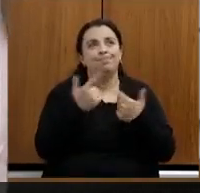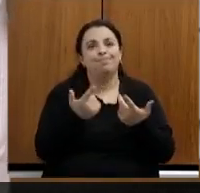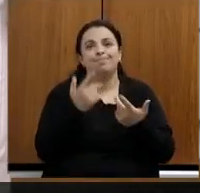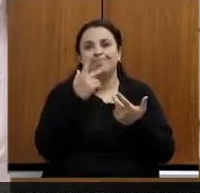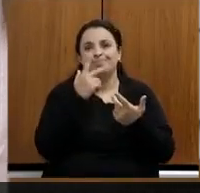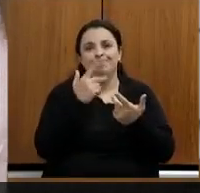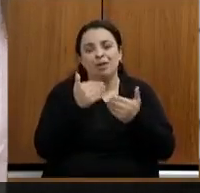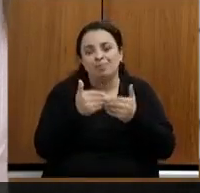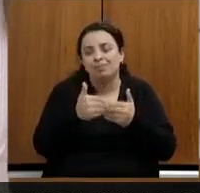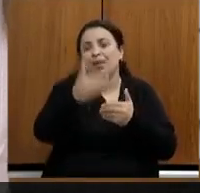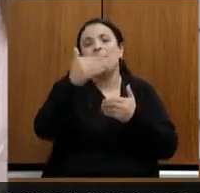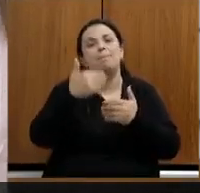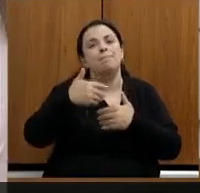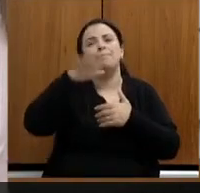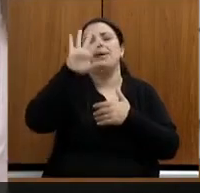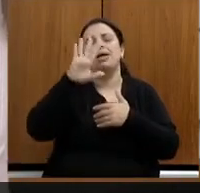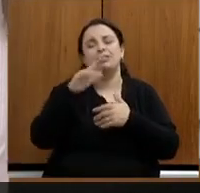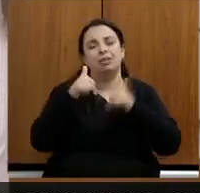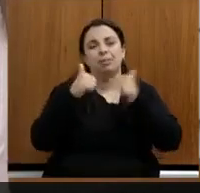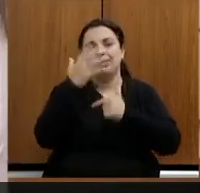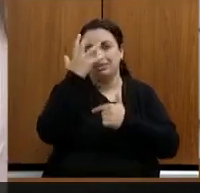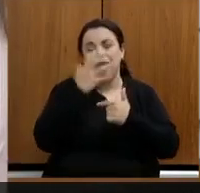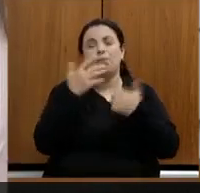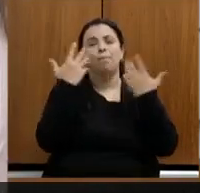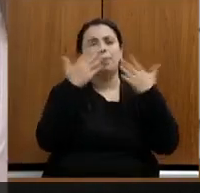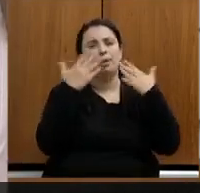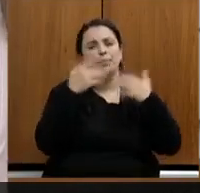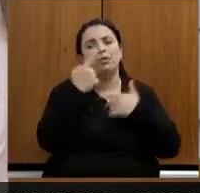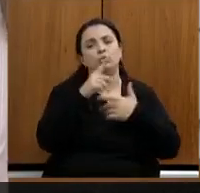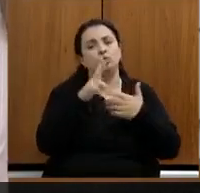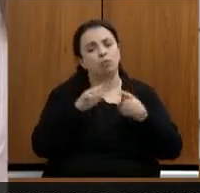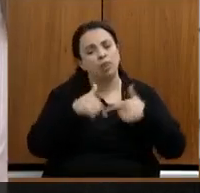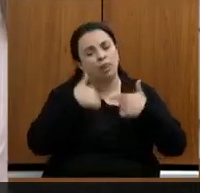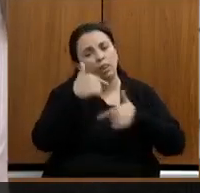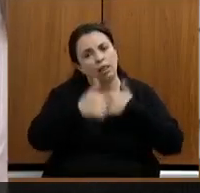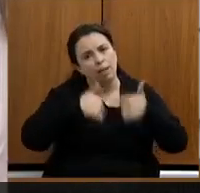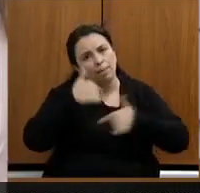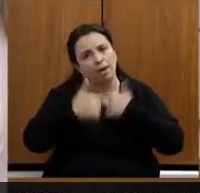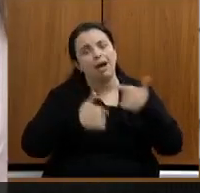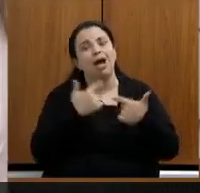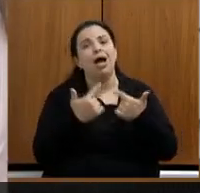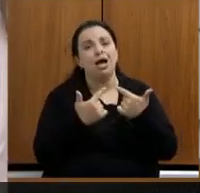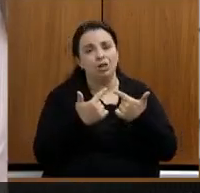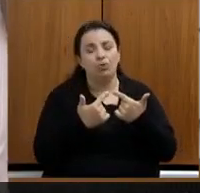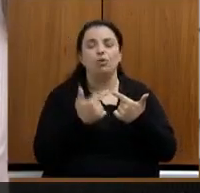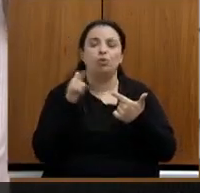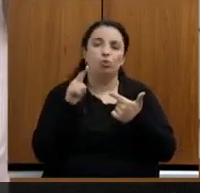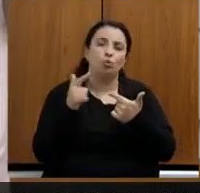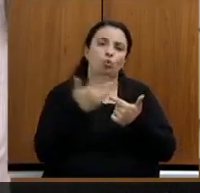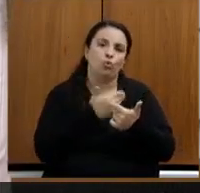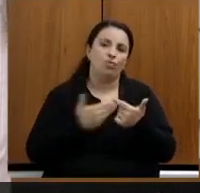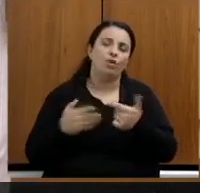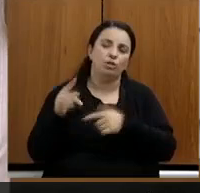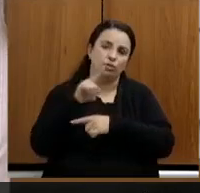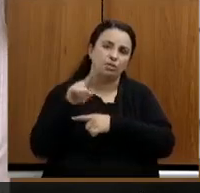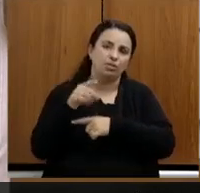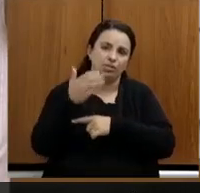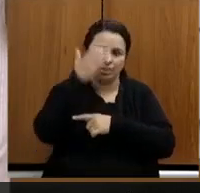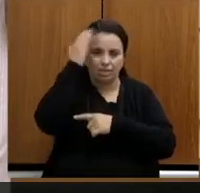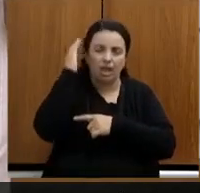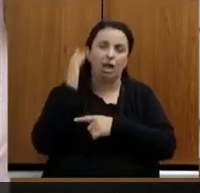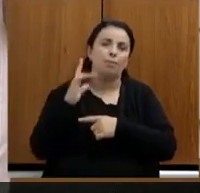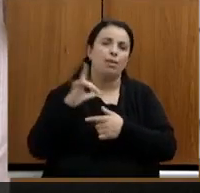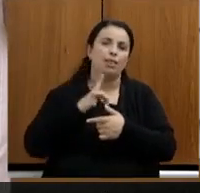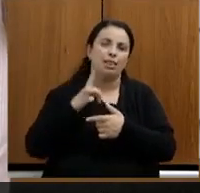parabéns Marília pela sua atuação pelo seu trabalho e junto ao governo Zema a diferença que tem sido o